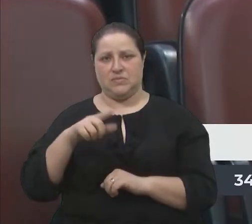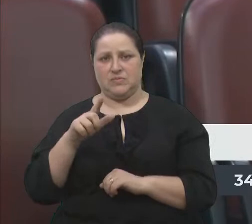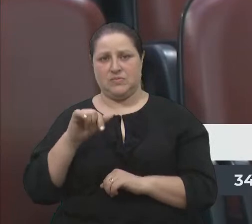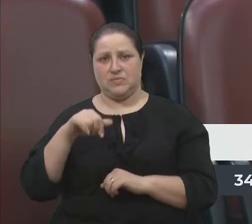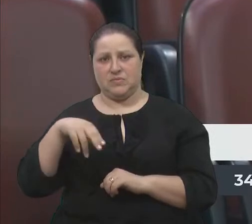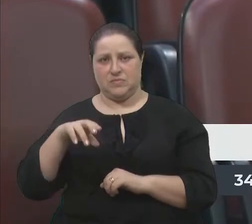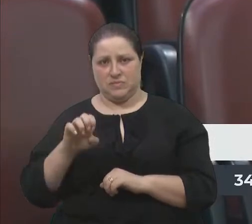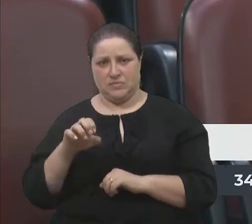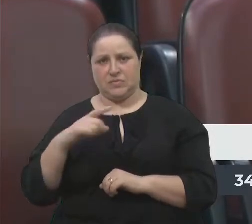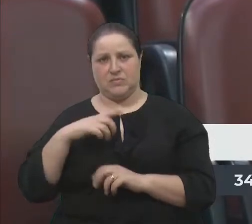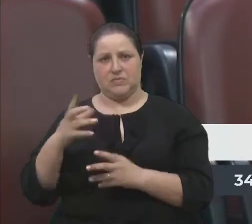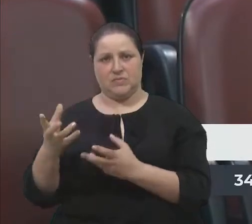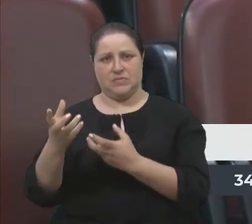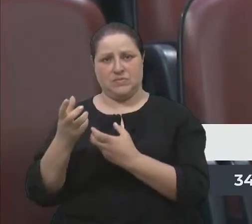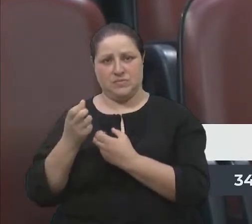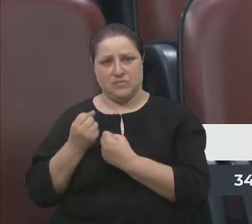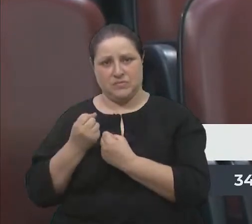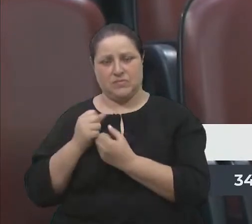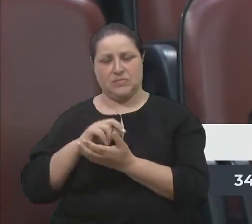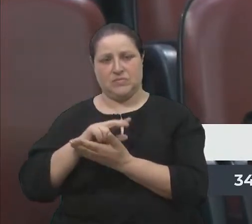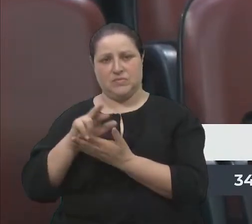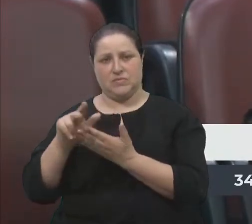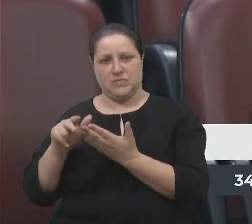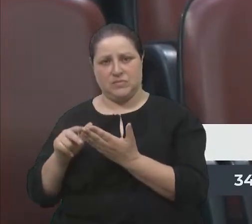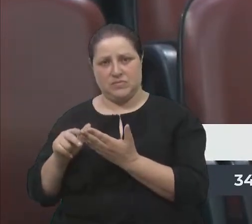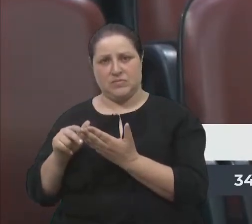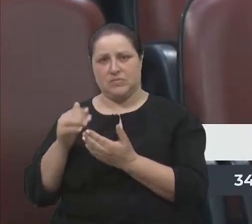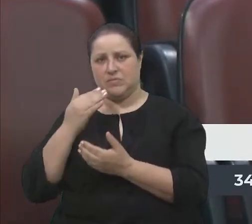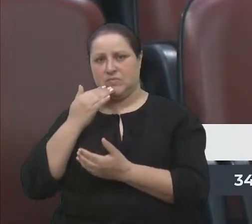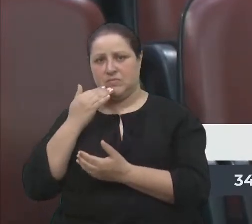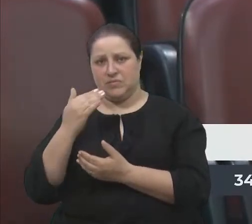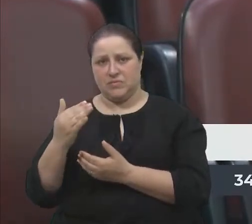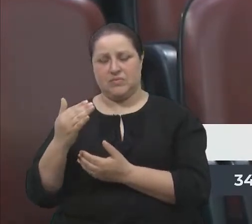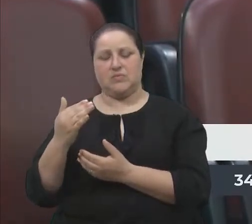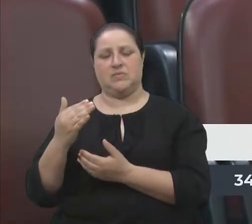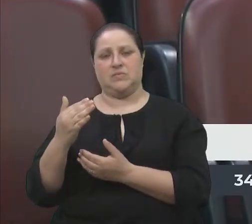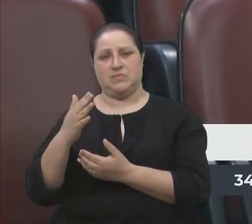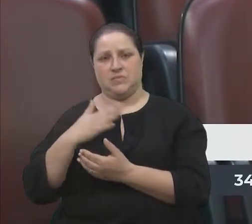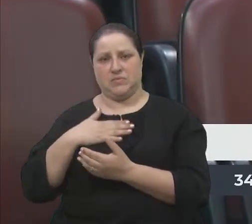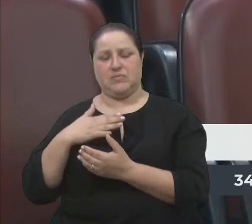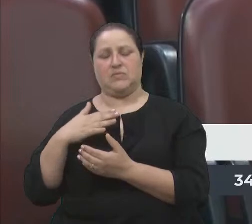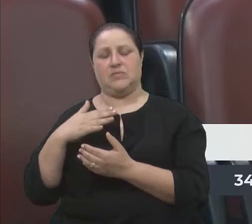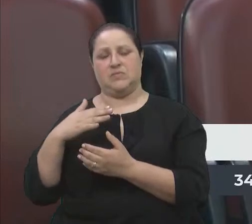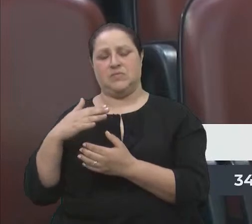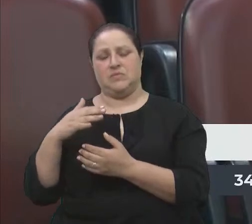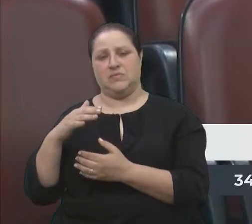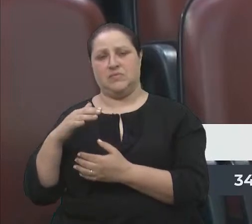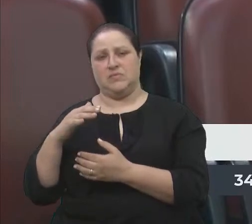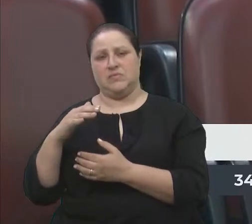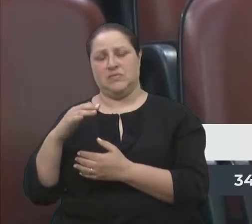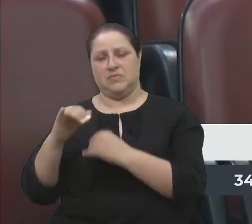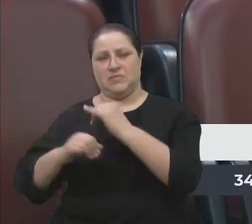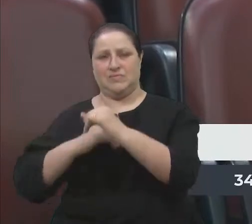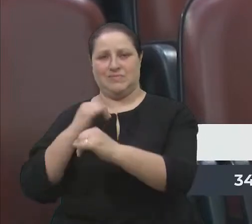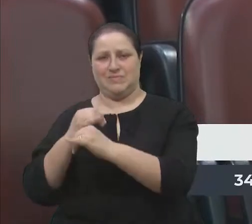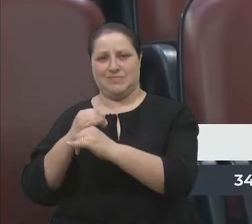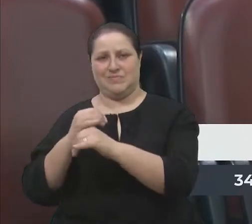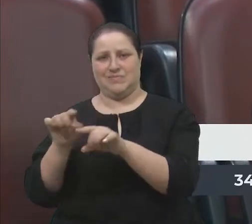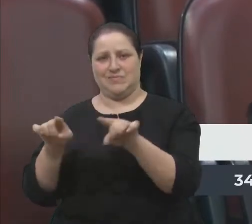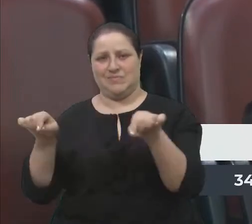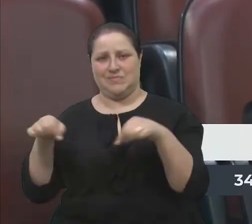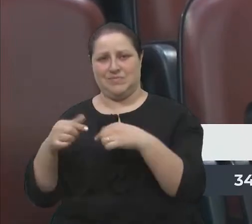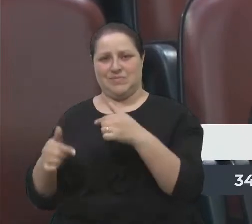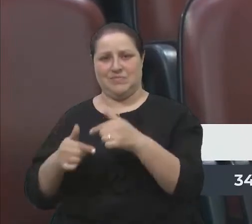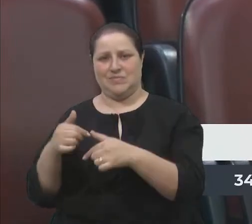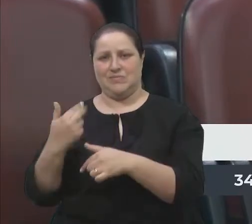onde estamos recebendo diversos pedidos através do gabinete online. Sabemos que a gente não pode estar em